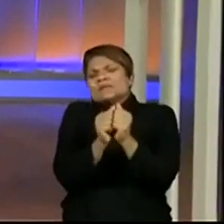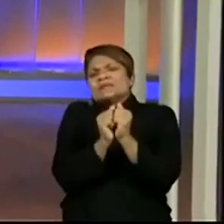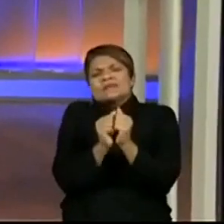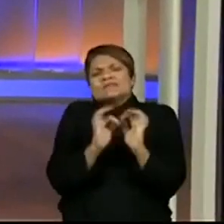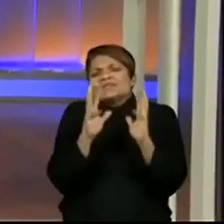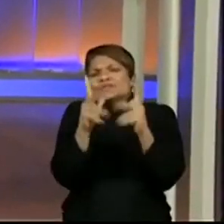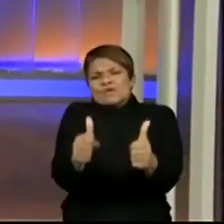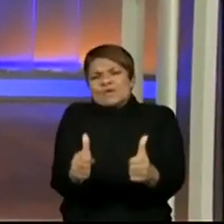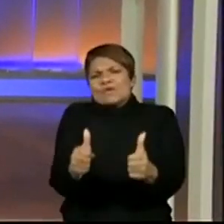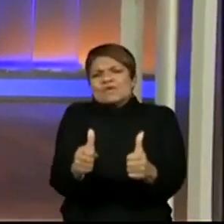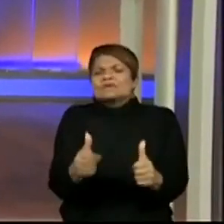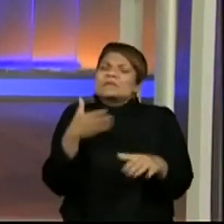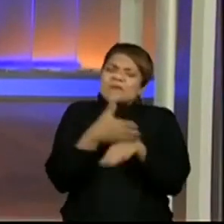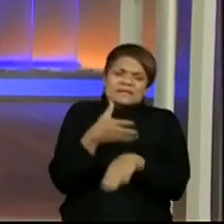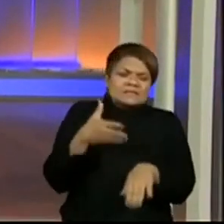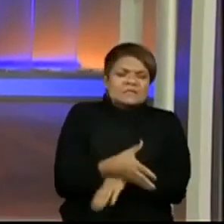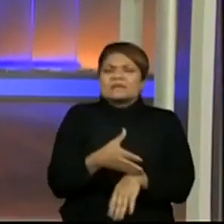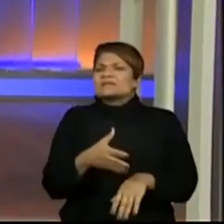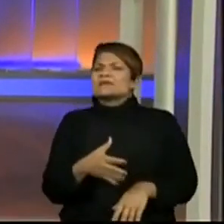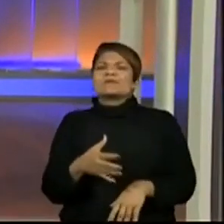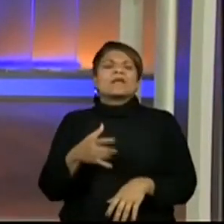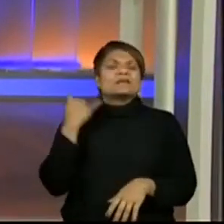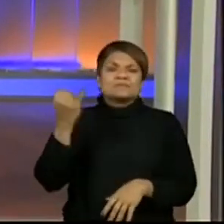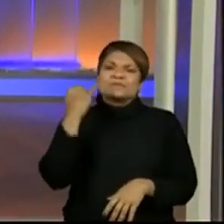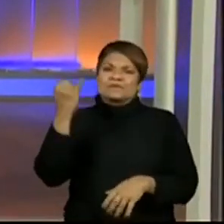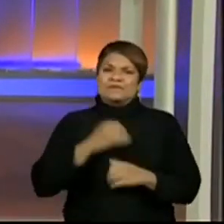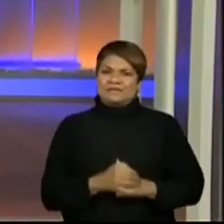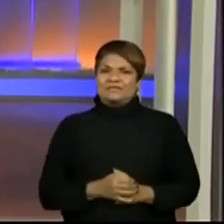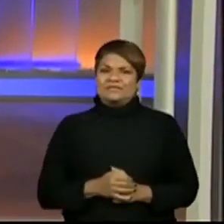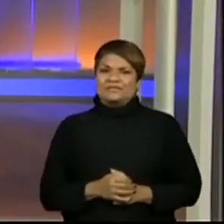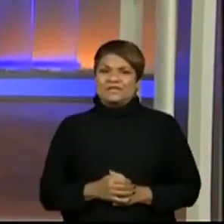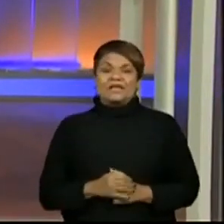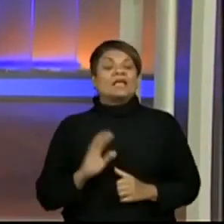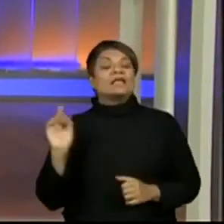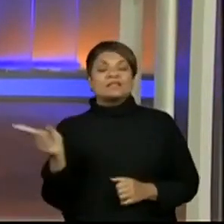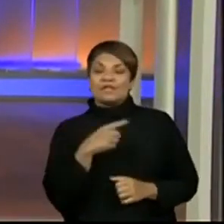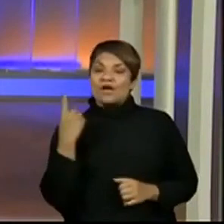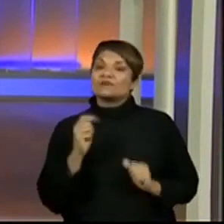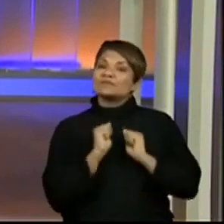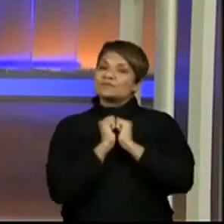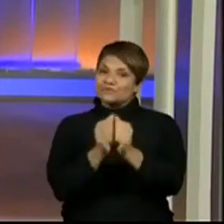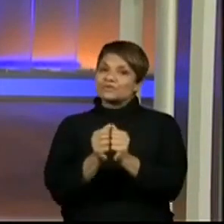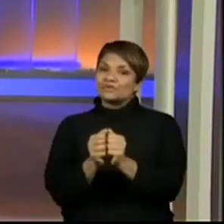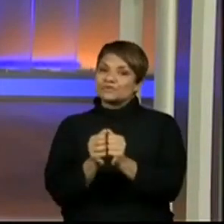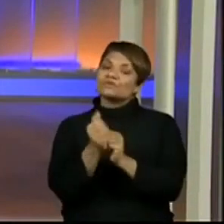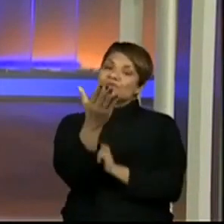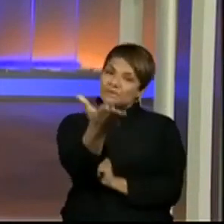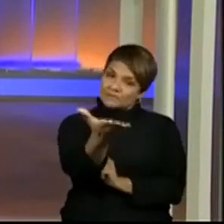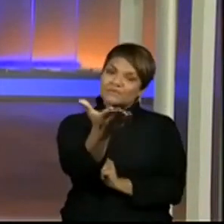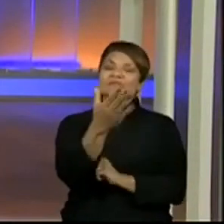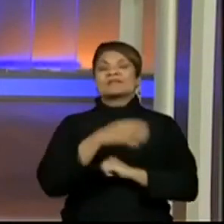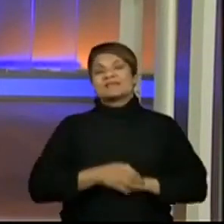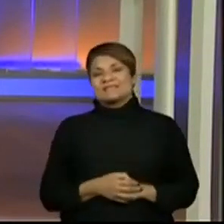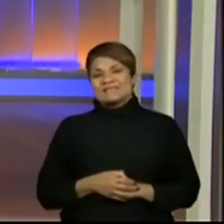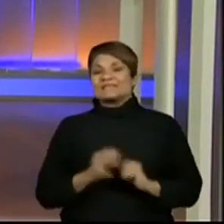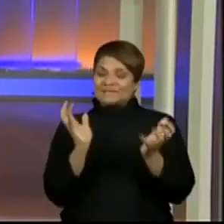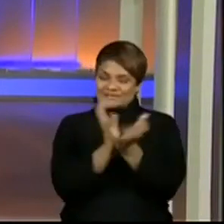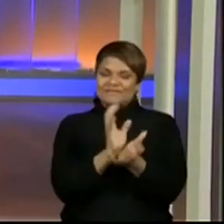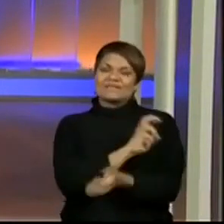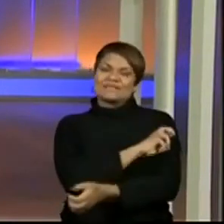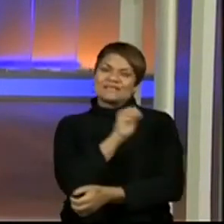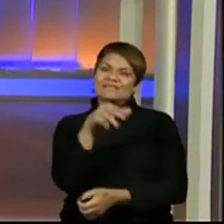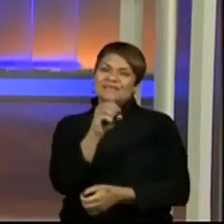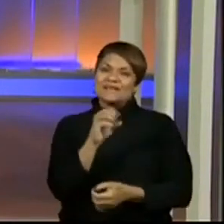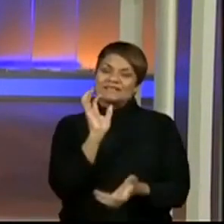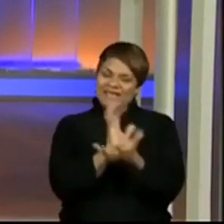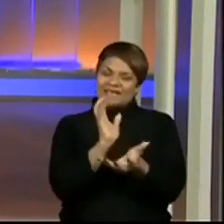Quero agradecer a participação, que é muito importante. E todos nós estamos juntos. É por vocês mesmos. Pela turminha do quinto ano,